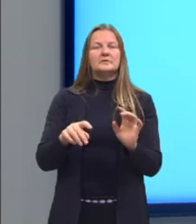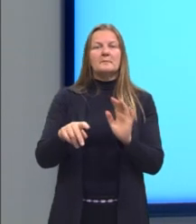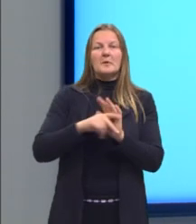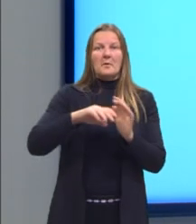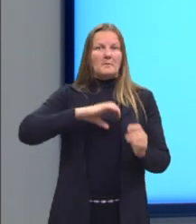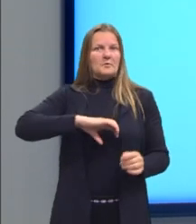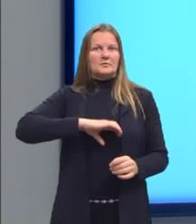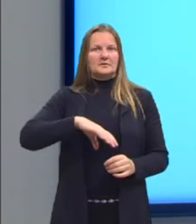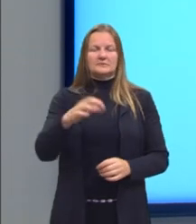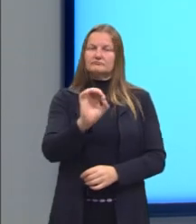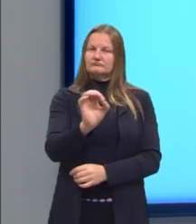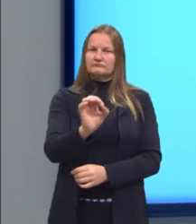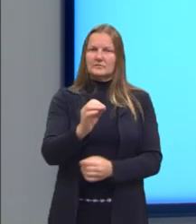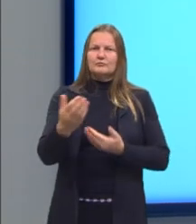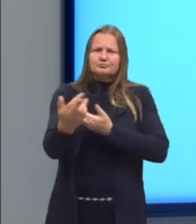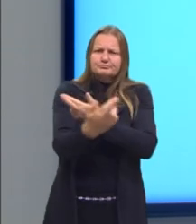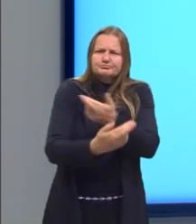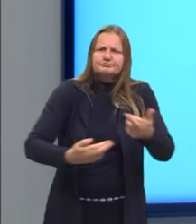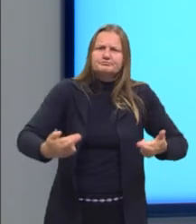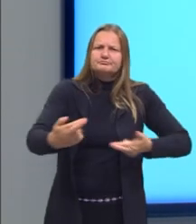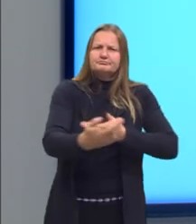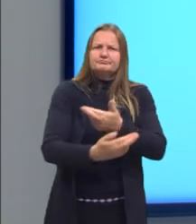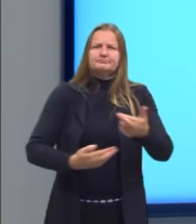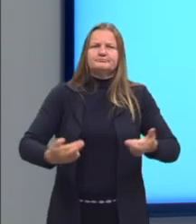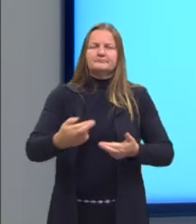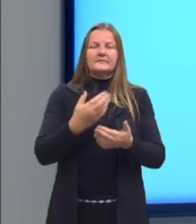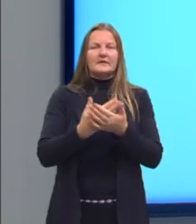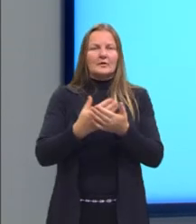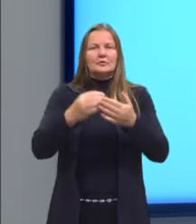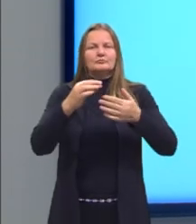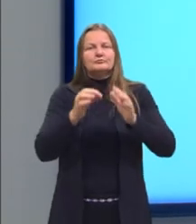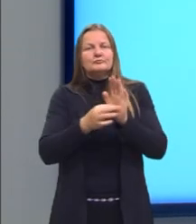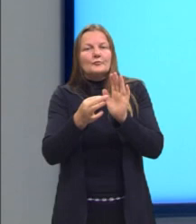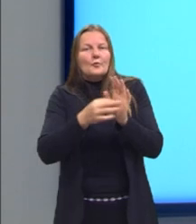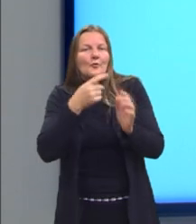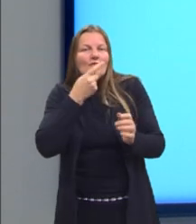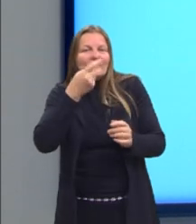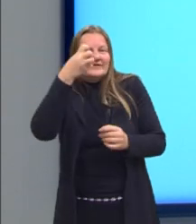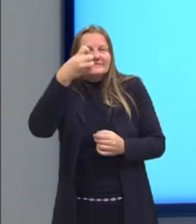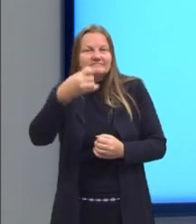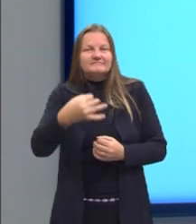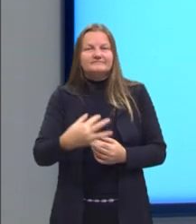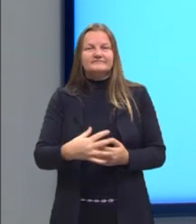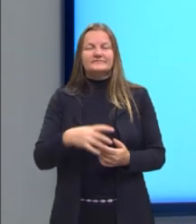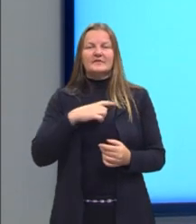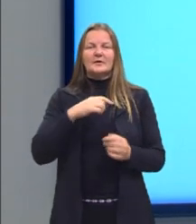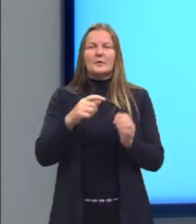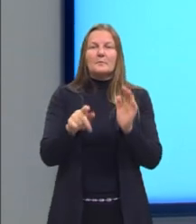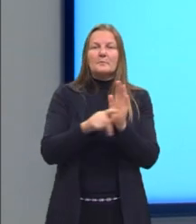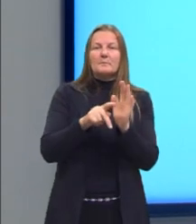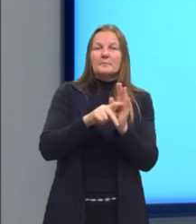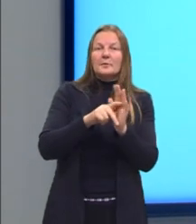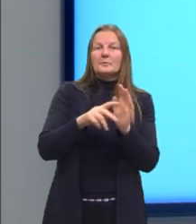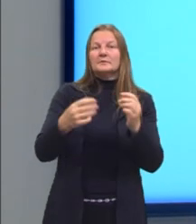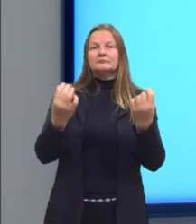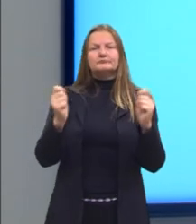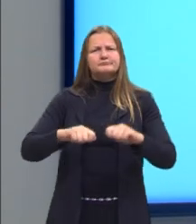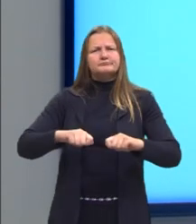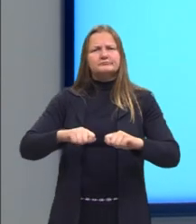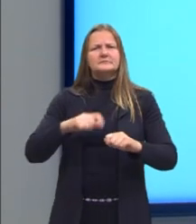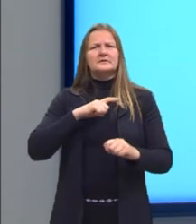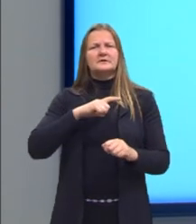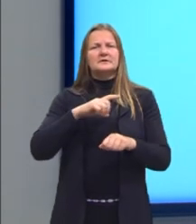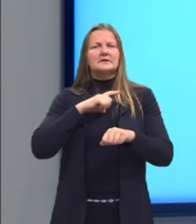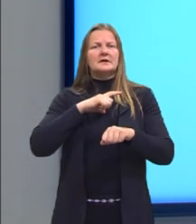língua portuguesa. Então, na aula anterior, eu comentei, essa questão aqui, essa competência aqui, é